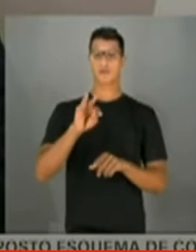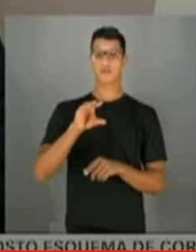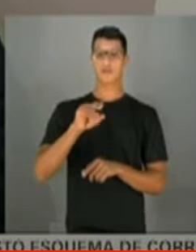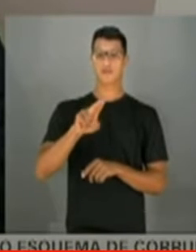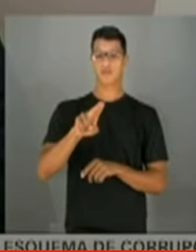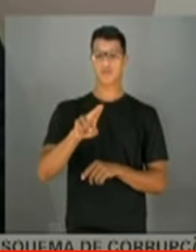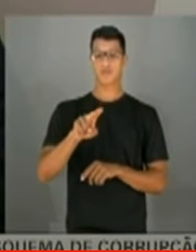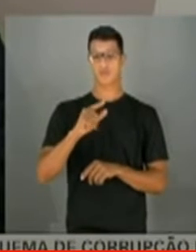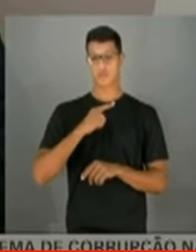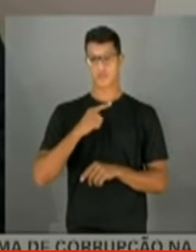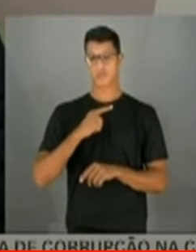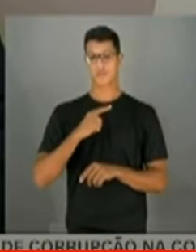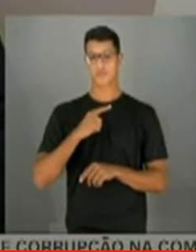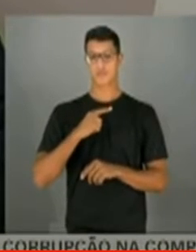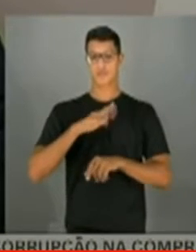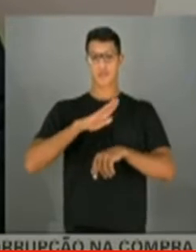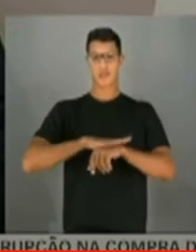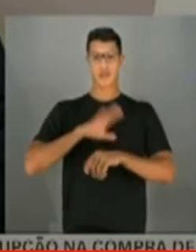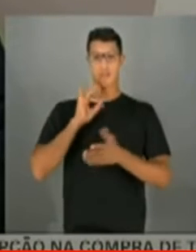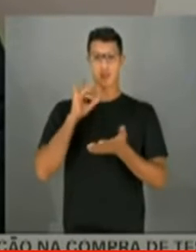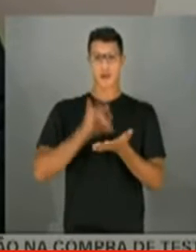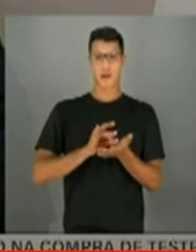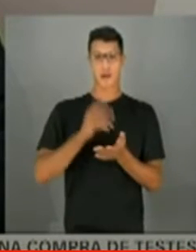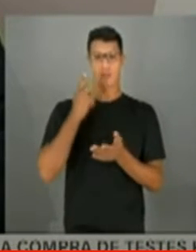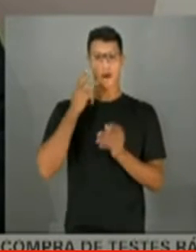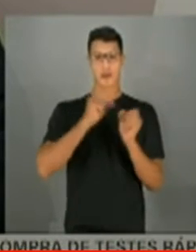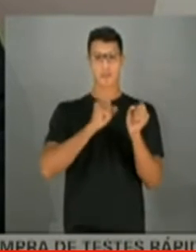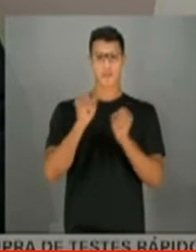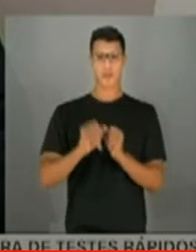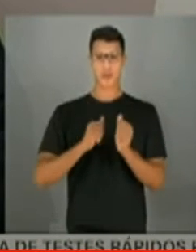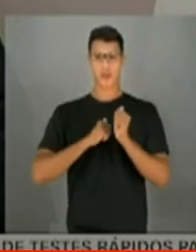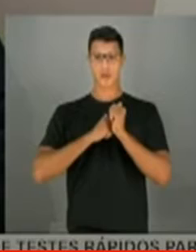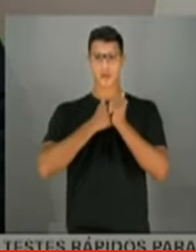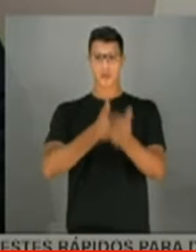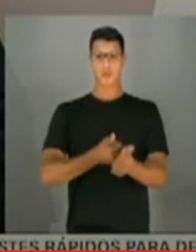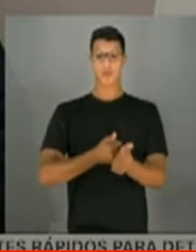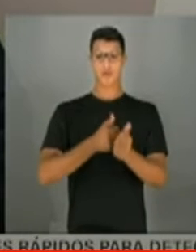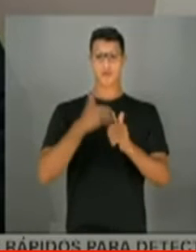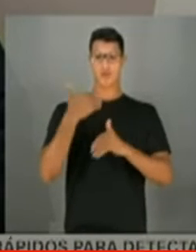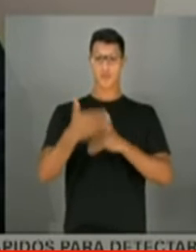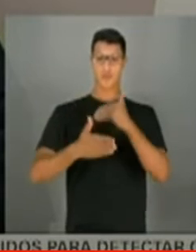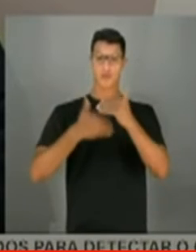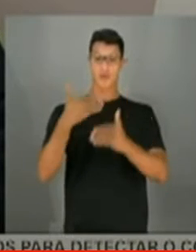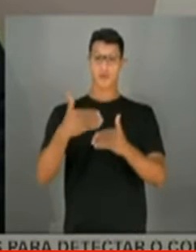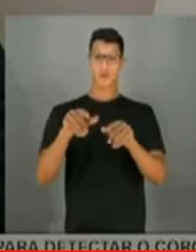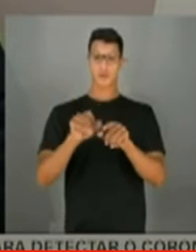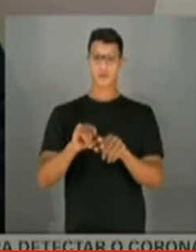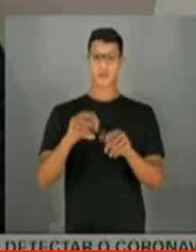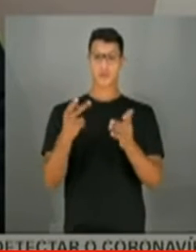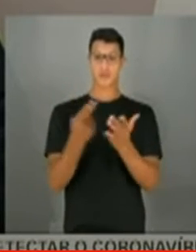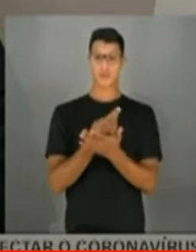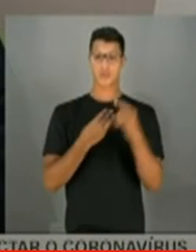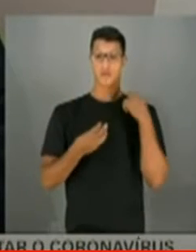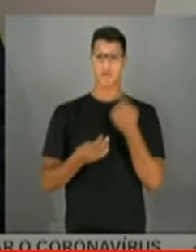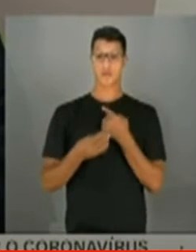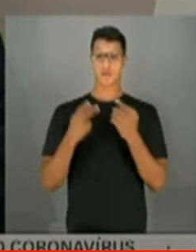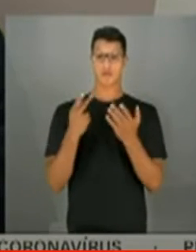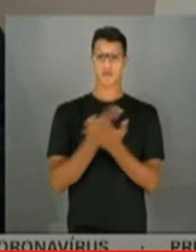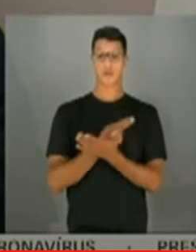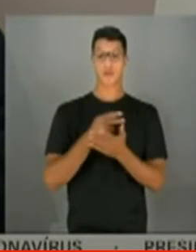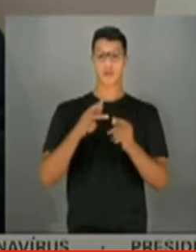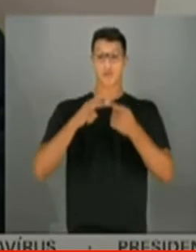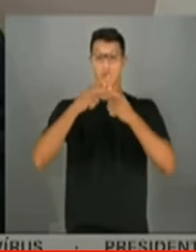de Contas da União em tempo real, para poder acompanhar a instrução do processo e, se for o caso, nós realizarmos